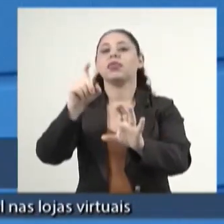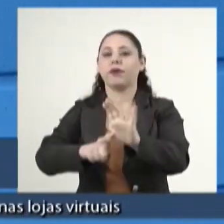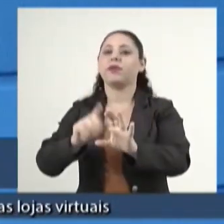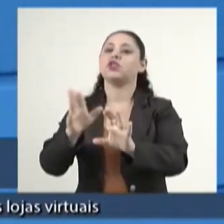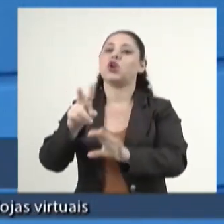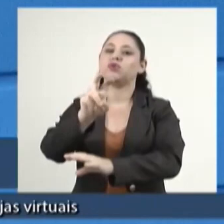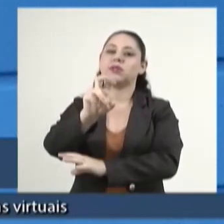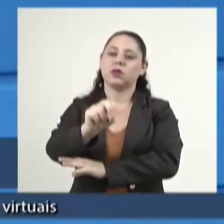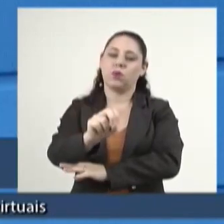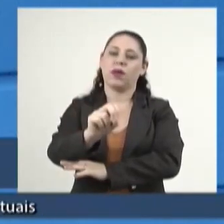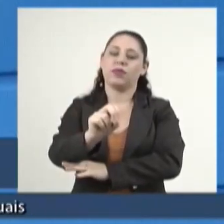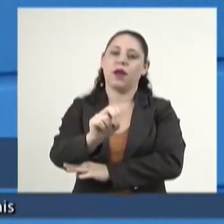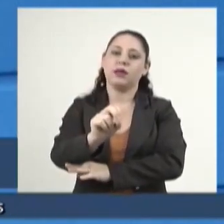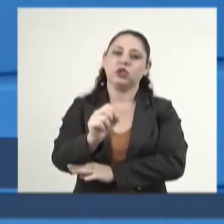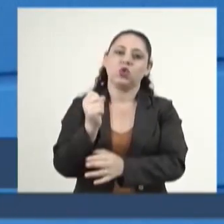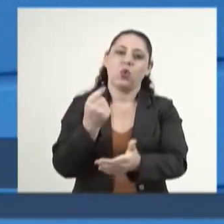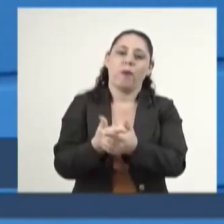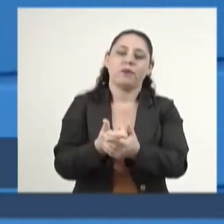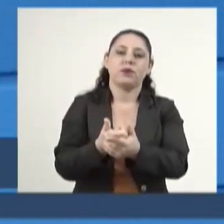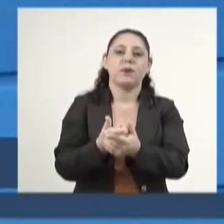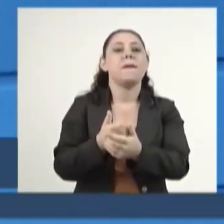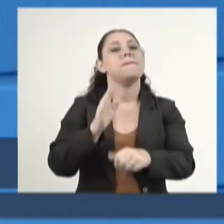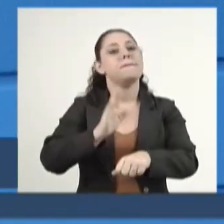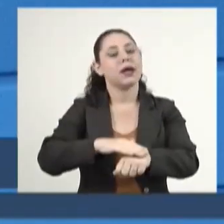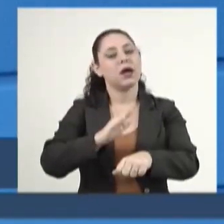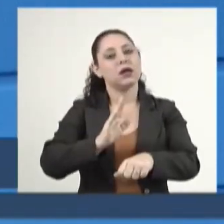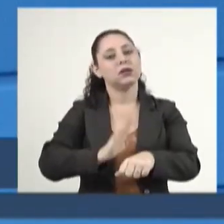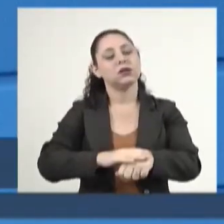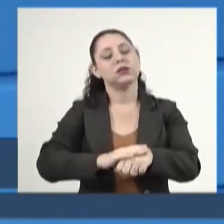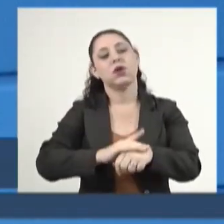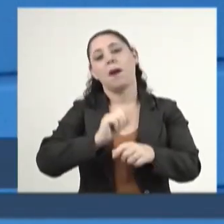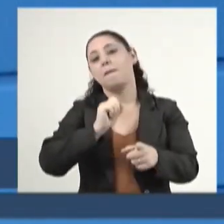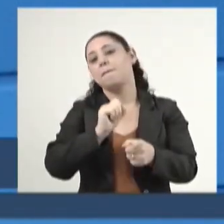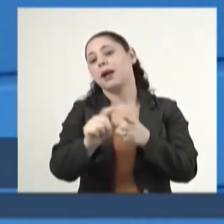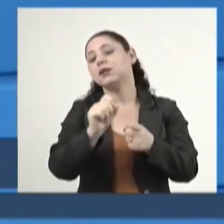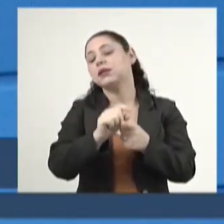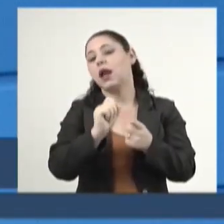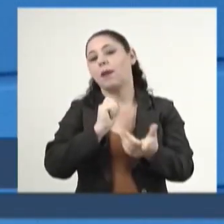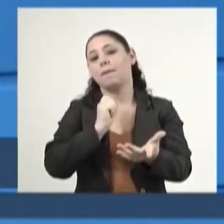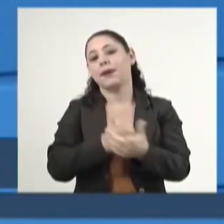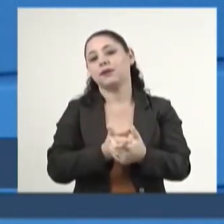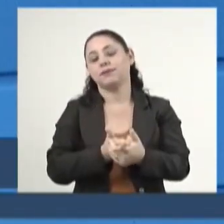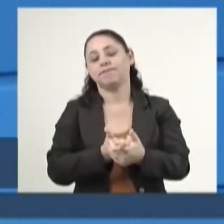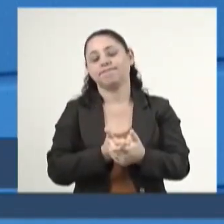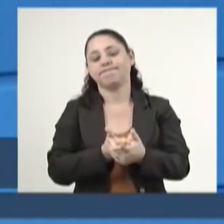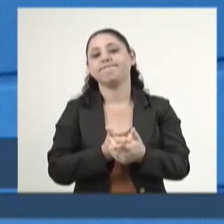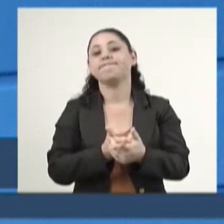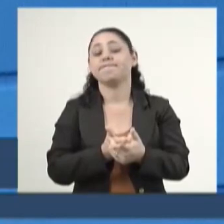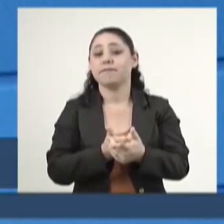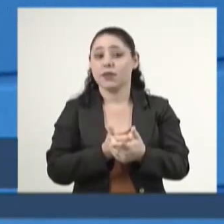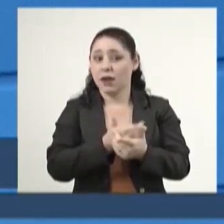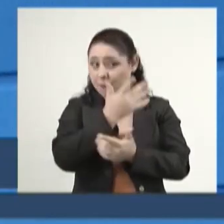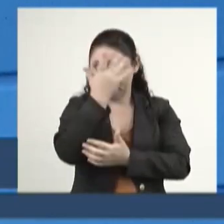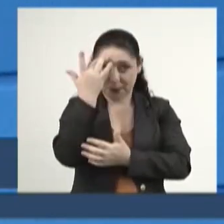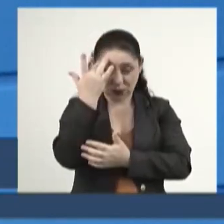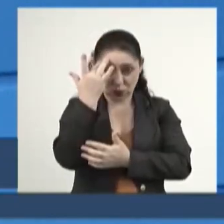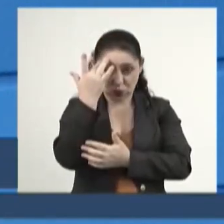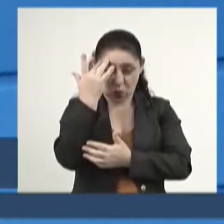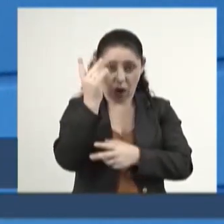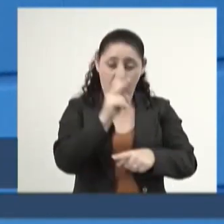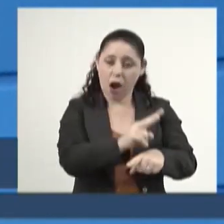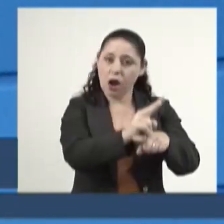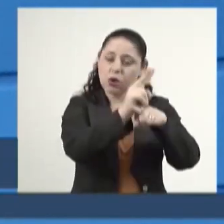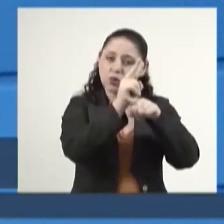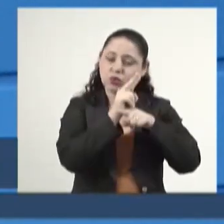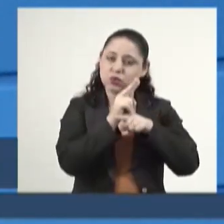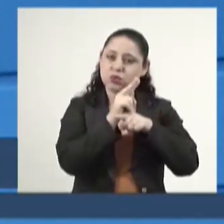devendo a renda e mais o financiamento. Então, na minha visão, os arrendatários, nesse